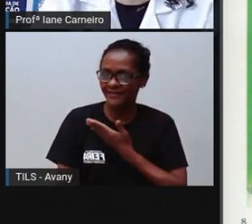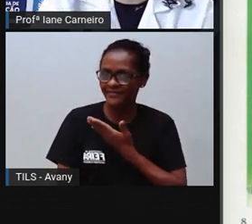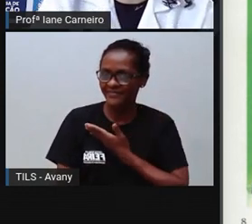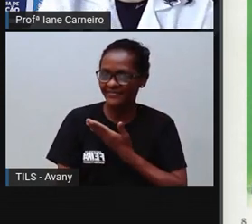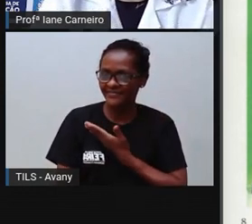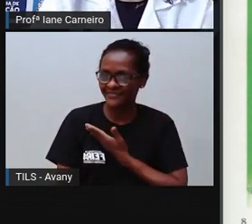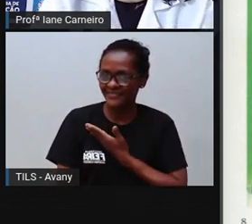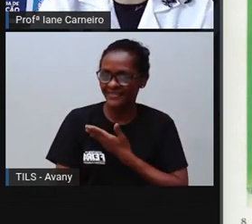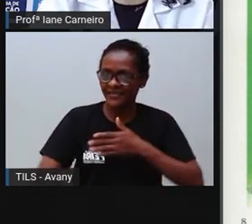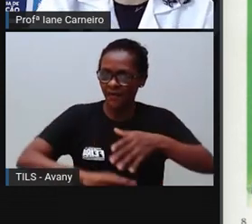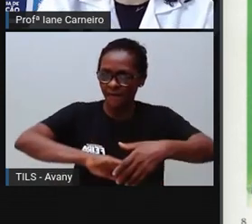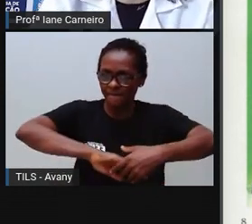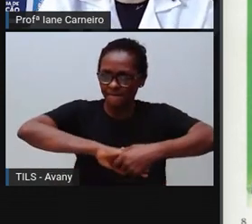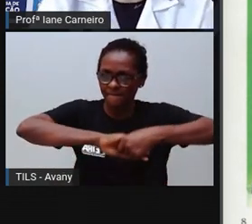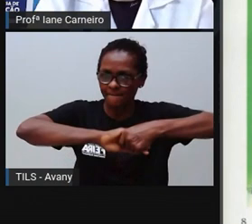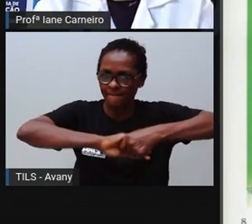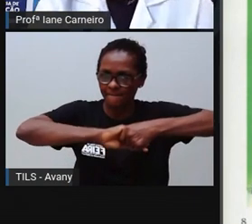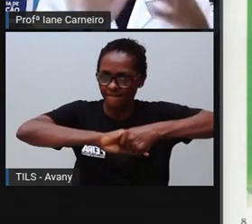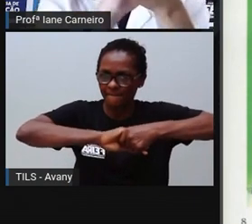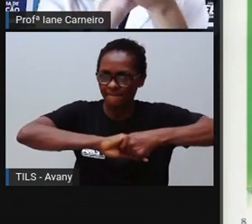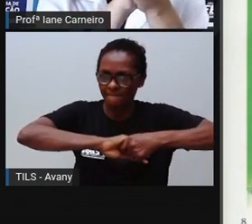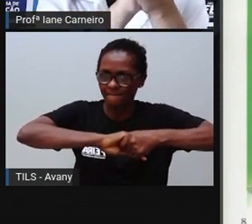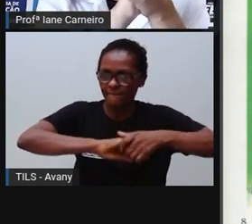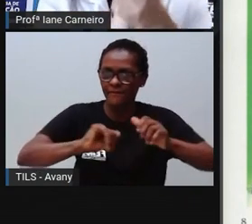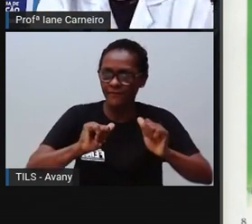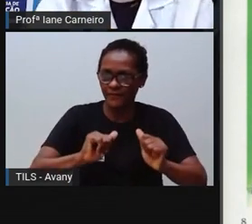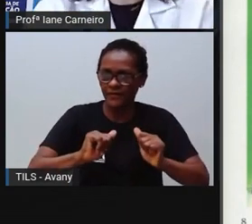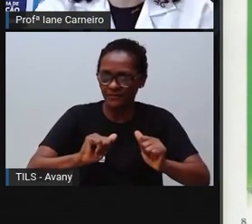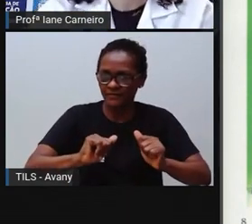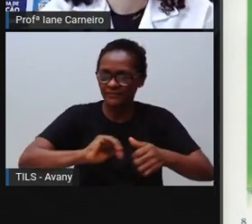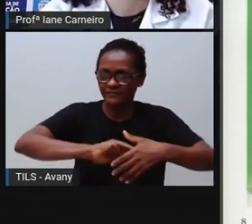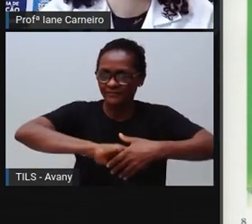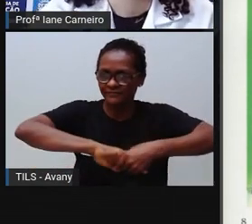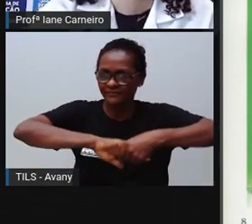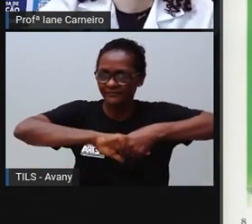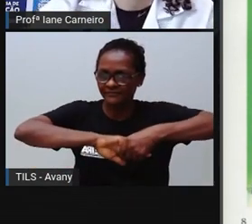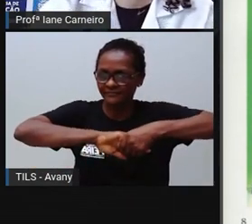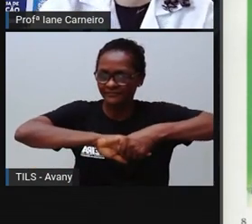Aperta a mão da pessoa que está do seu lado, ó. Aperta aí.